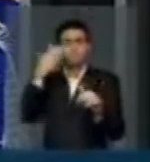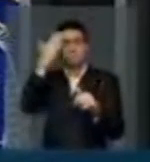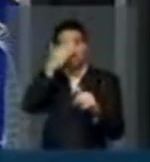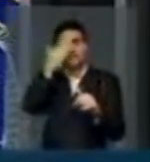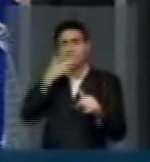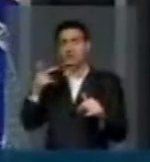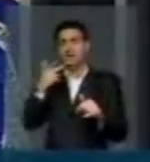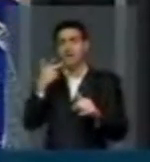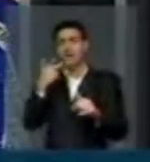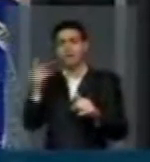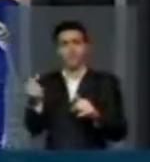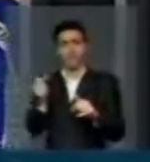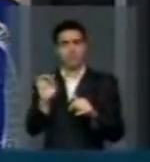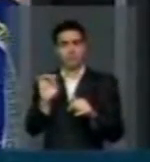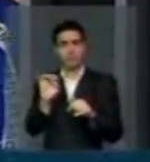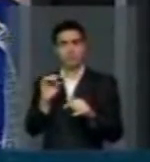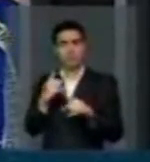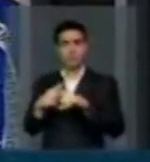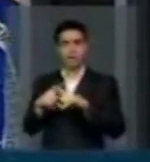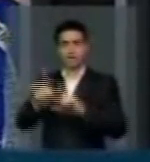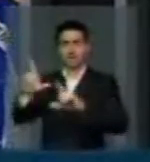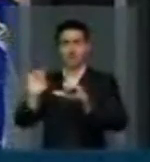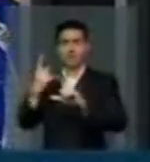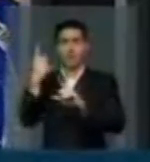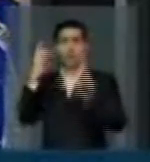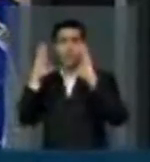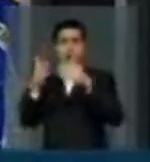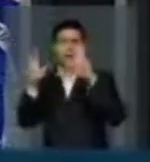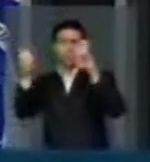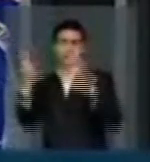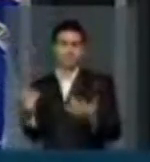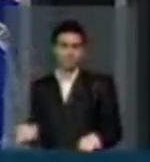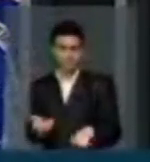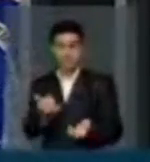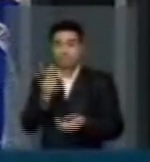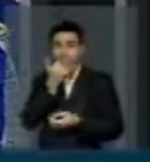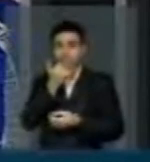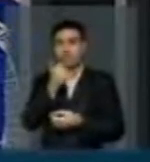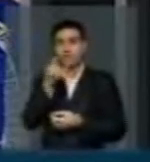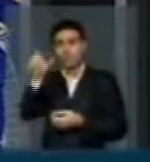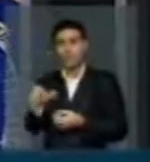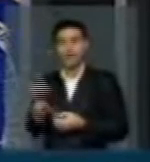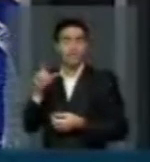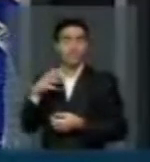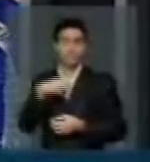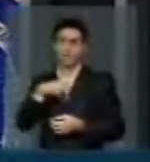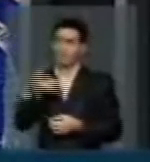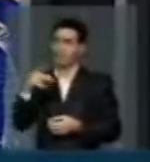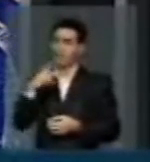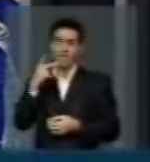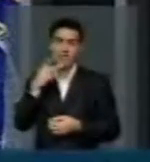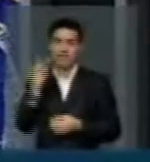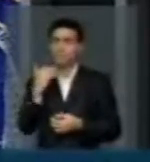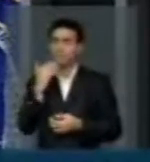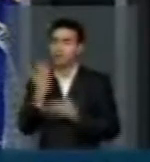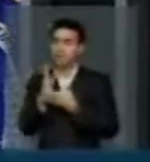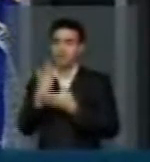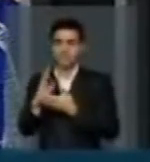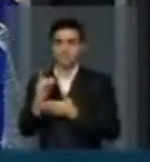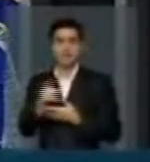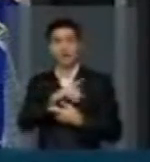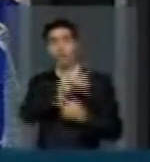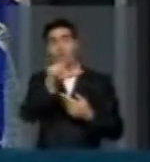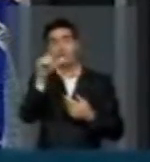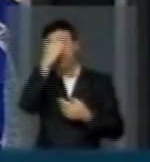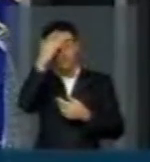referir a essa exclusividade aqui na tribuna. Senhores, a usar da influência que uma palavra de um parlamentar exerce sobre quem ouve,